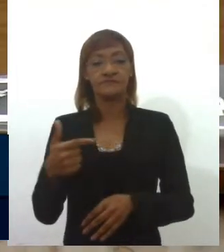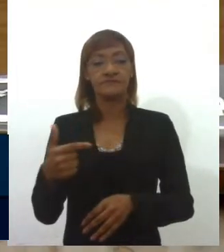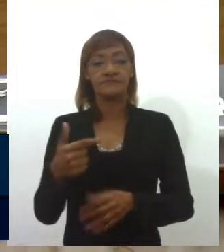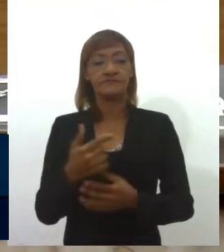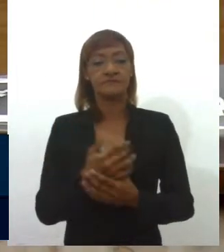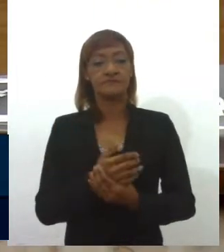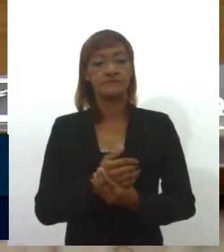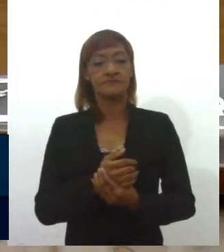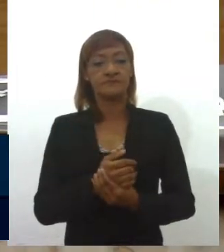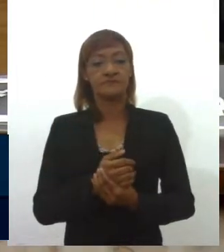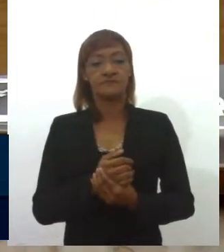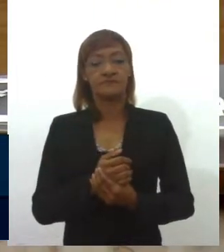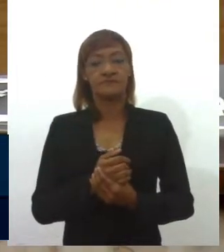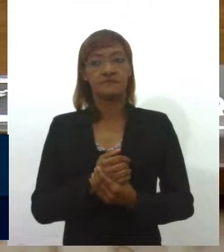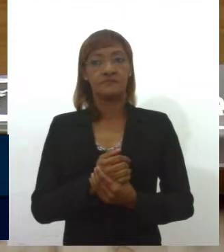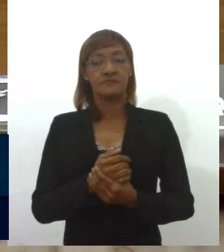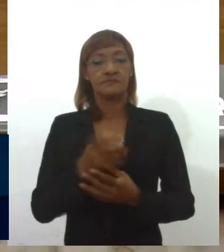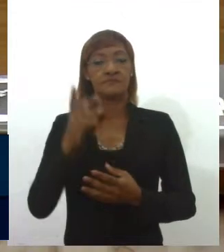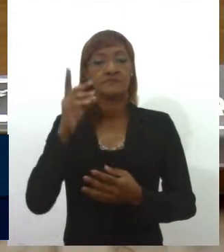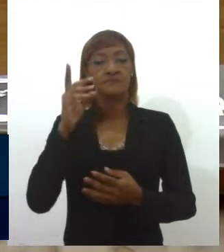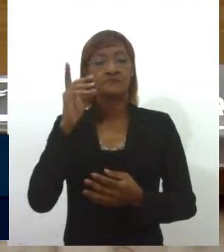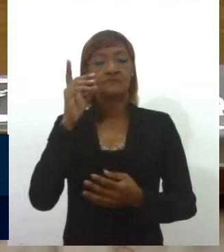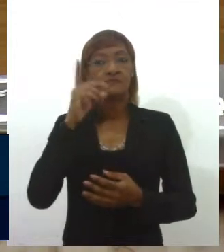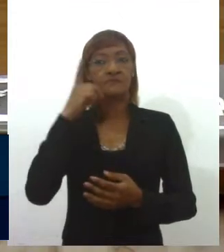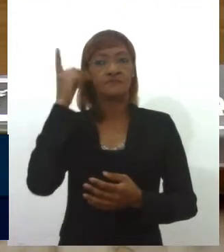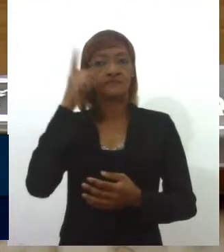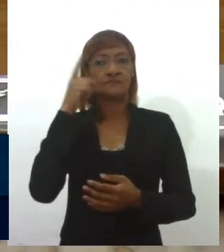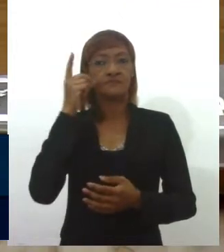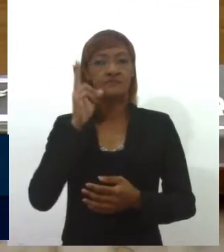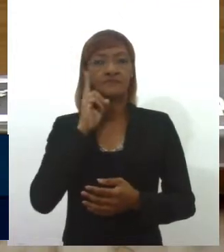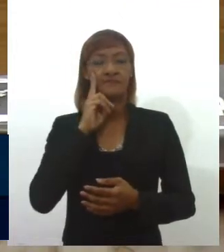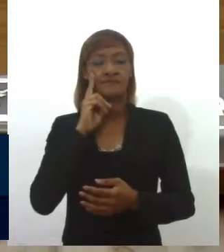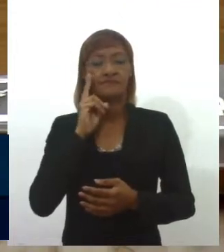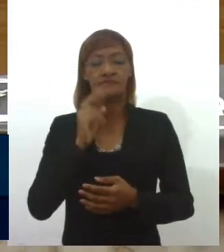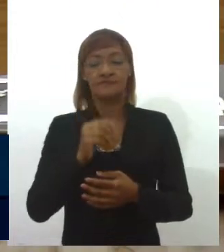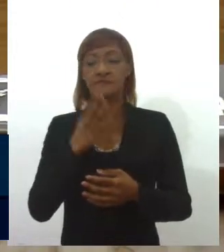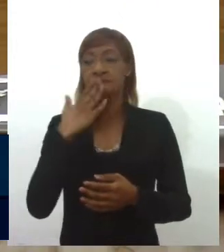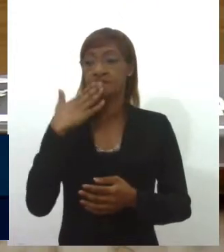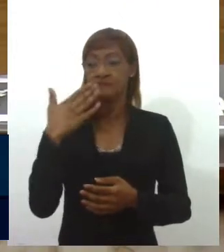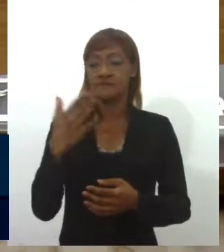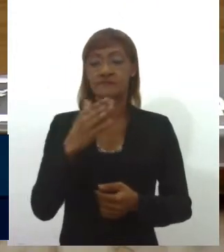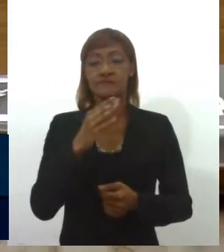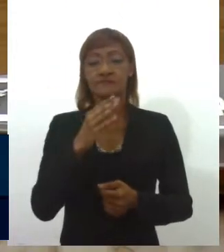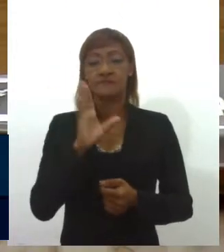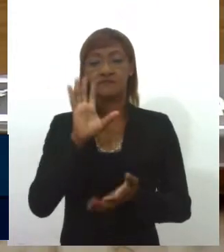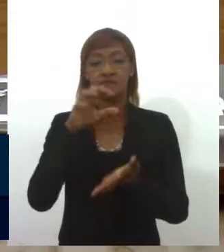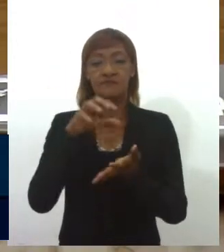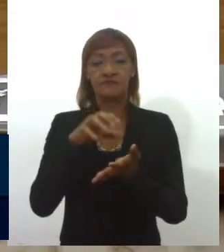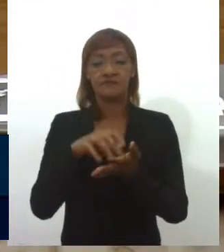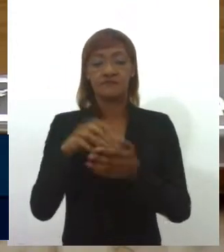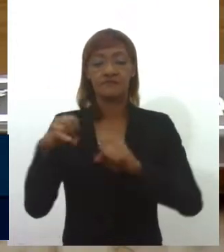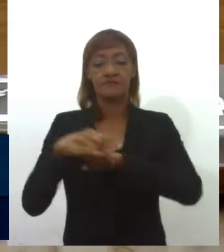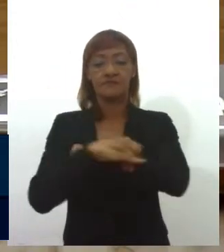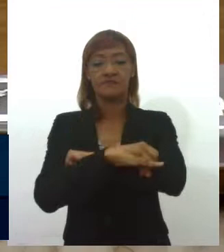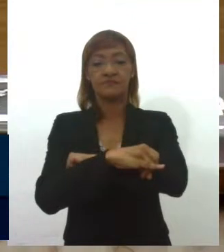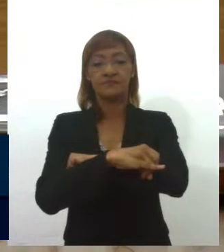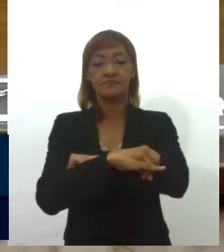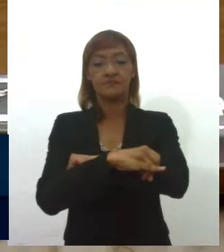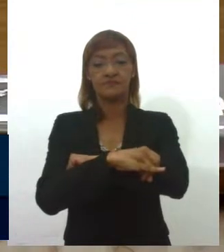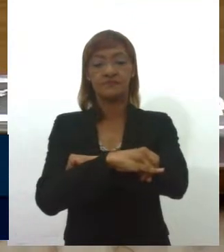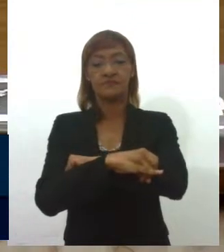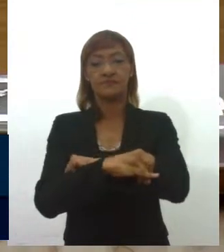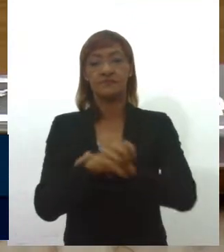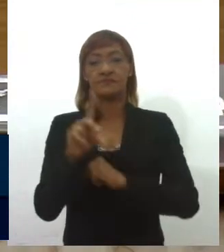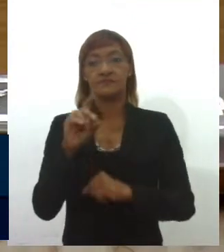de autoria do deputado Zezinho Guimarães. Solicita ao Departamento Estadual de Infraestrutura Rodoviária,